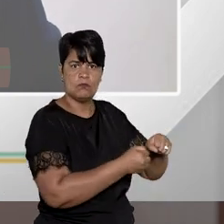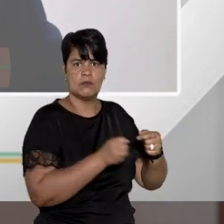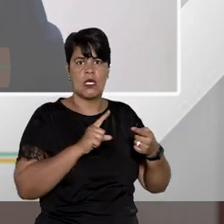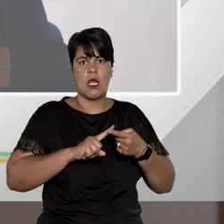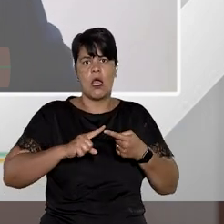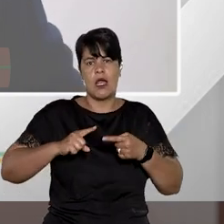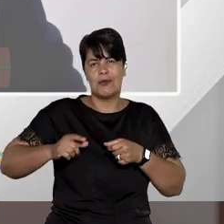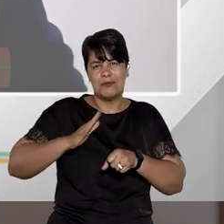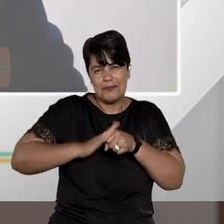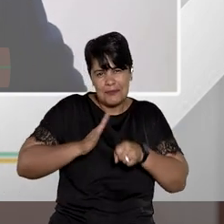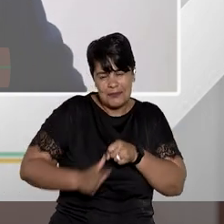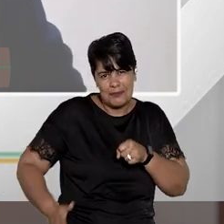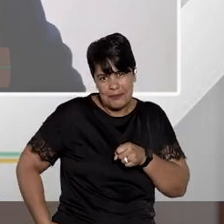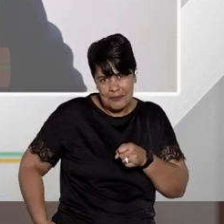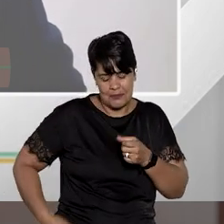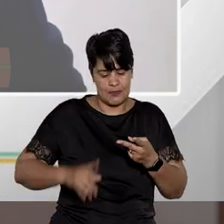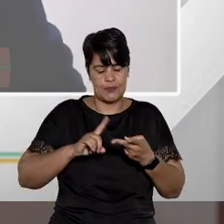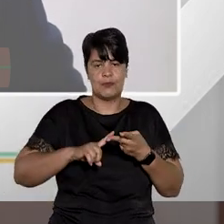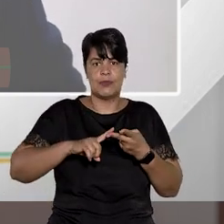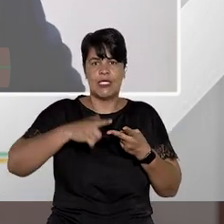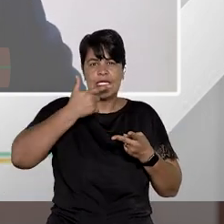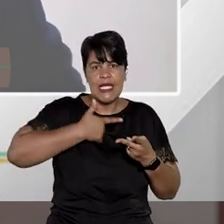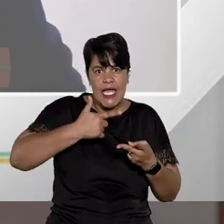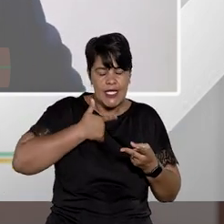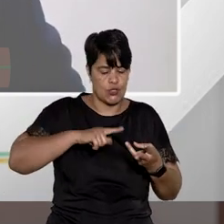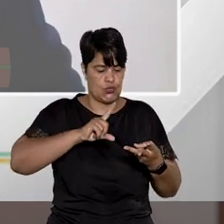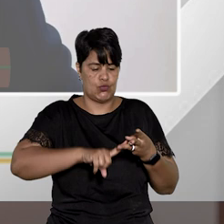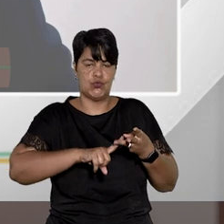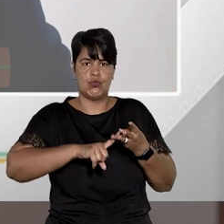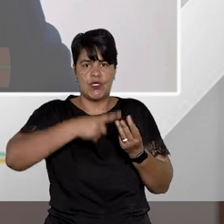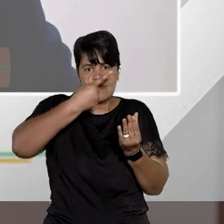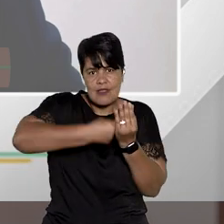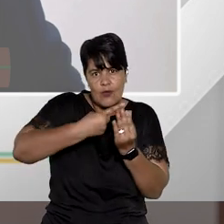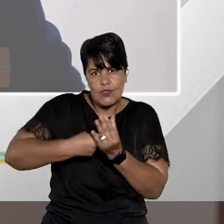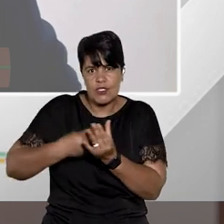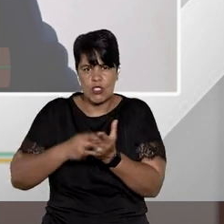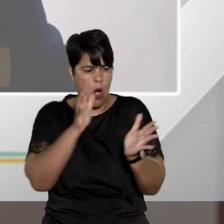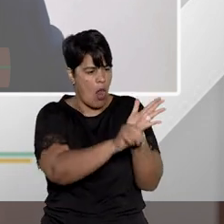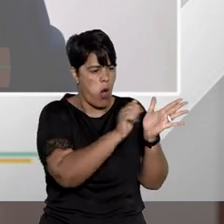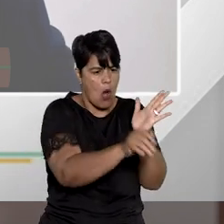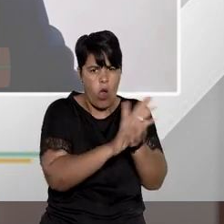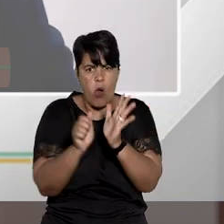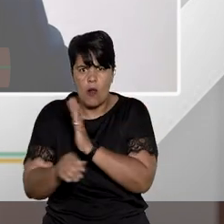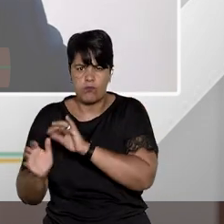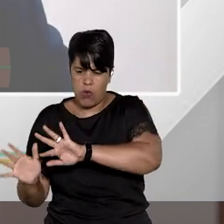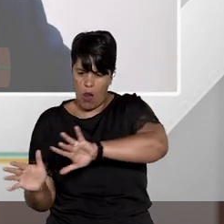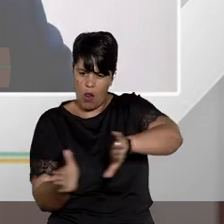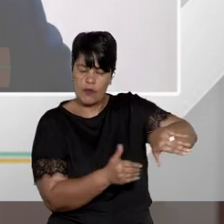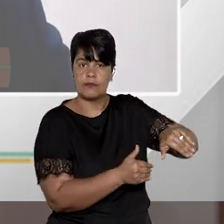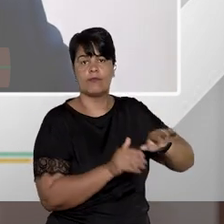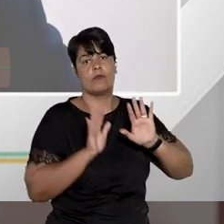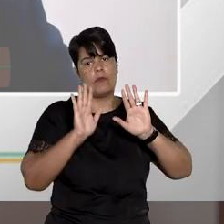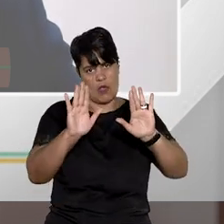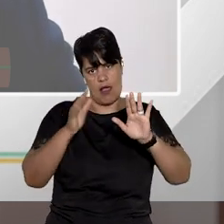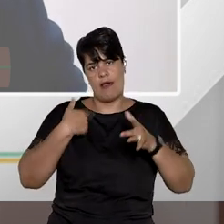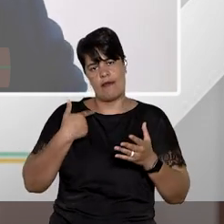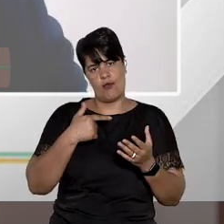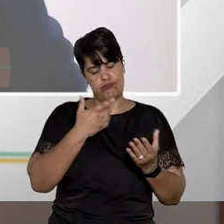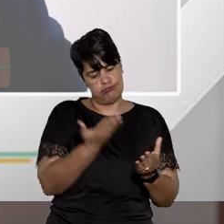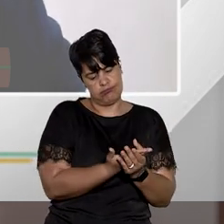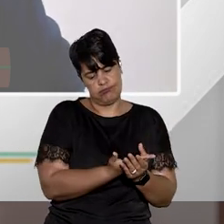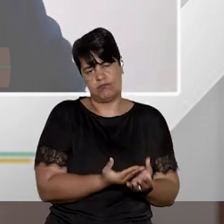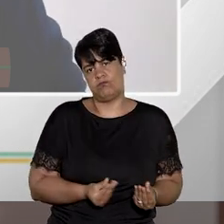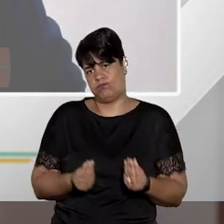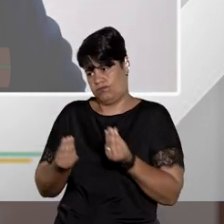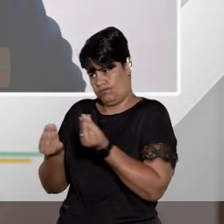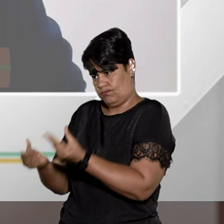gramas de mussarela e 600 gramas de salsicha. E eu levei a situação para o ministro e falei, olha ministro, aqui nós